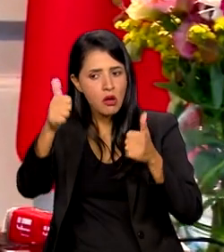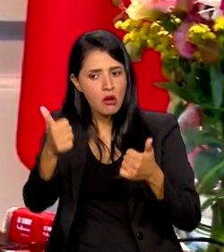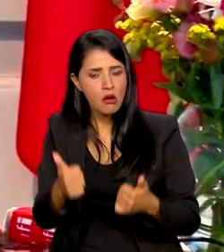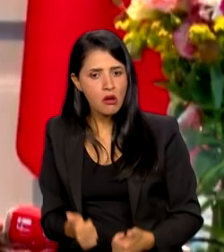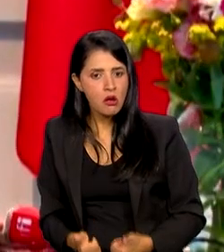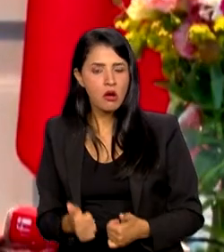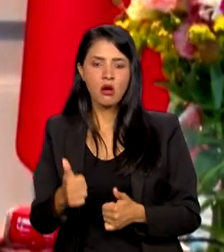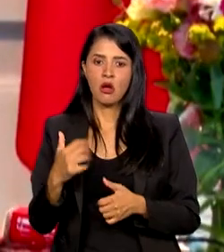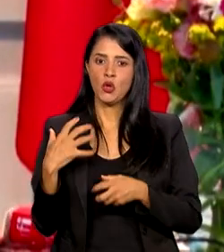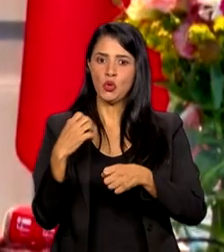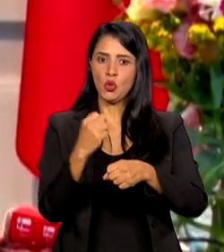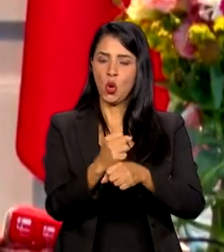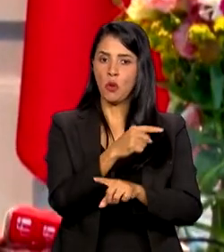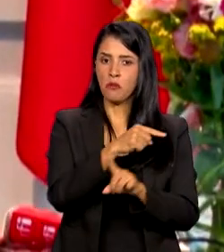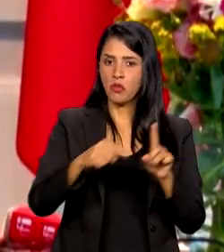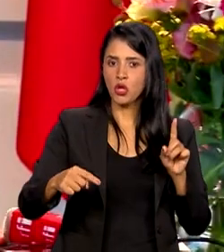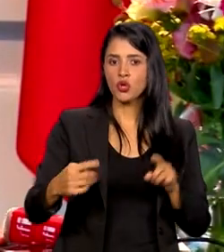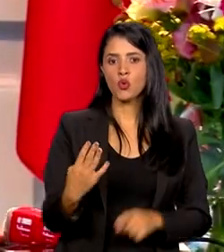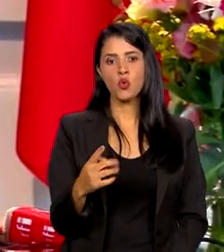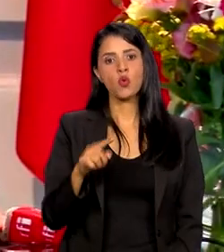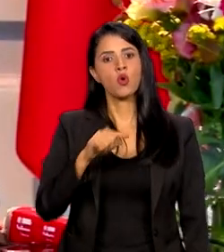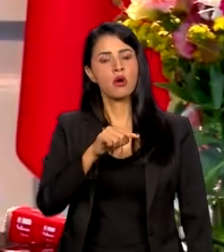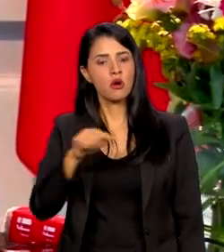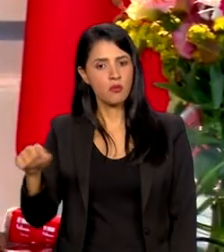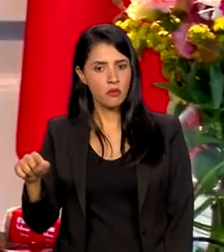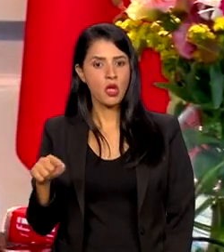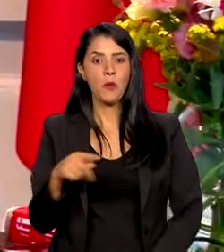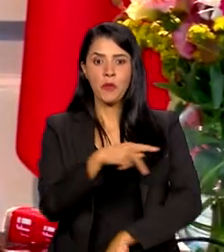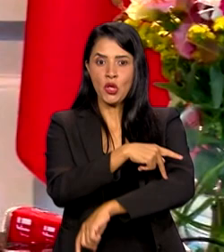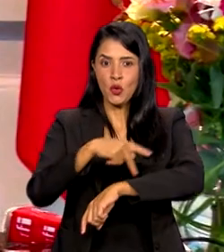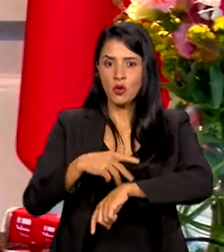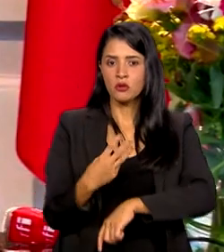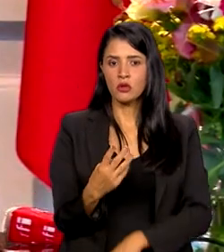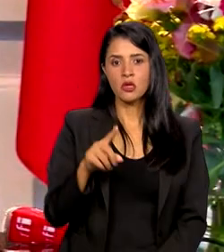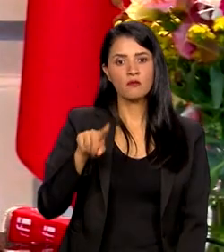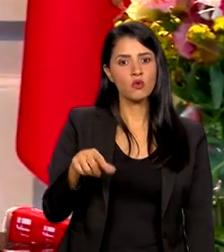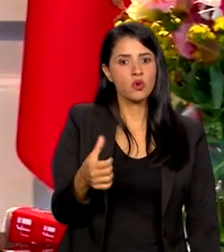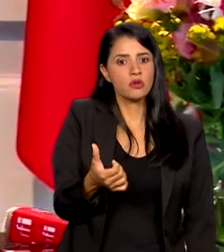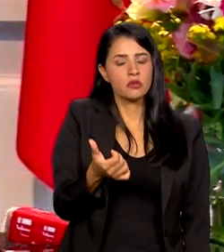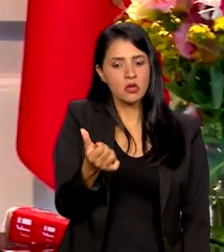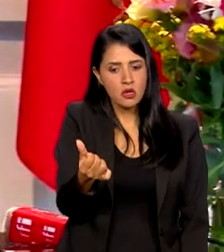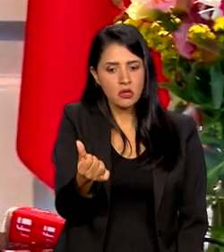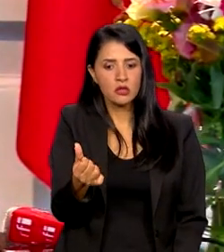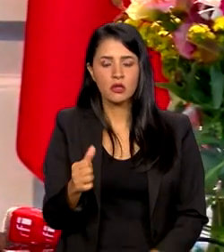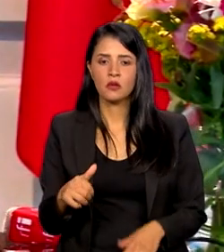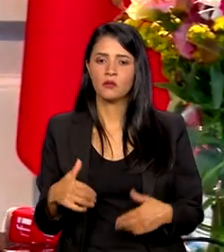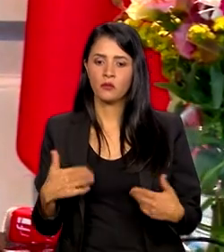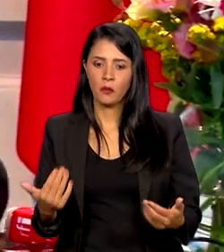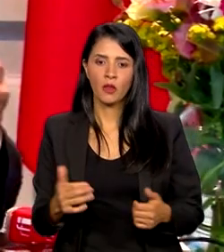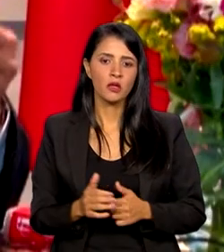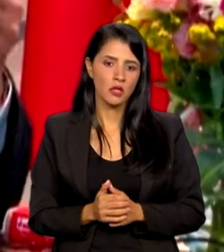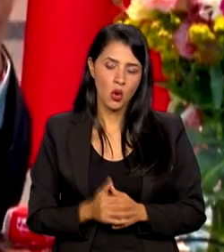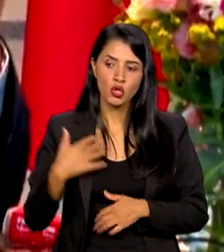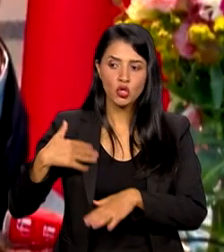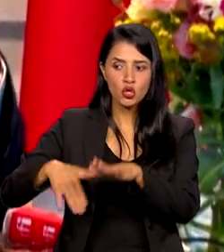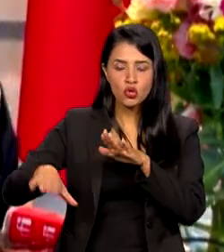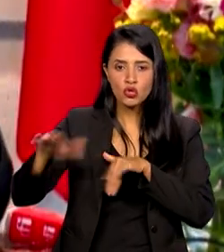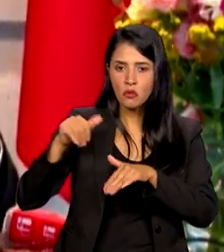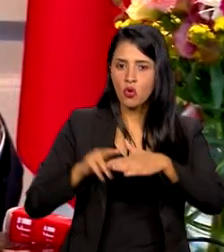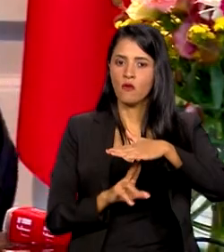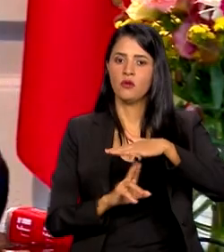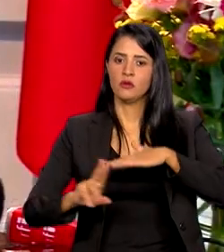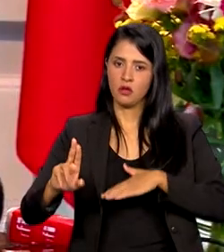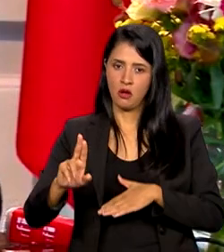nota média foi 4,5, pedagogia 3,6. Então, o que nós fizemos? Convocamos as universidades